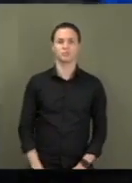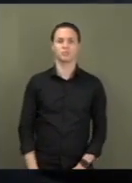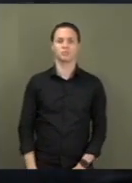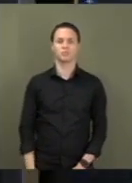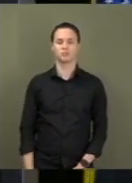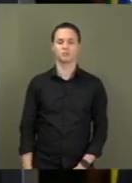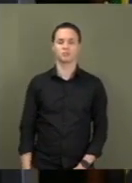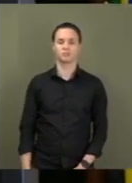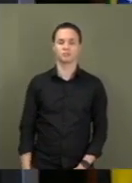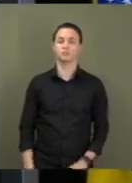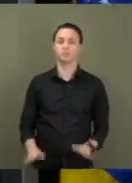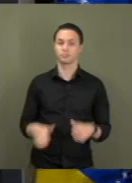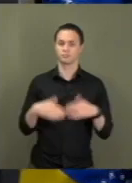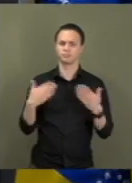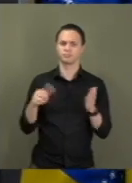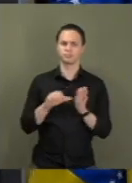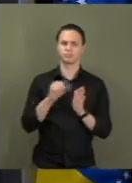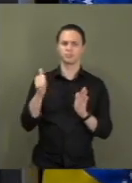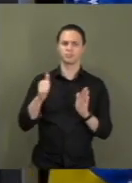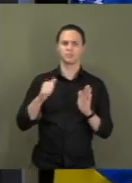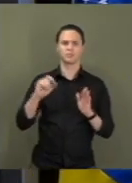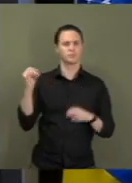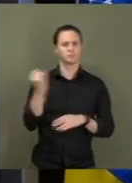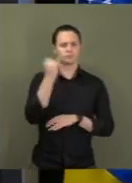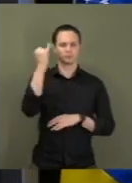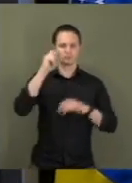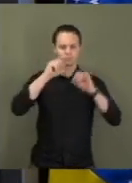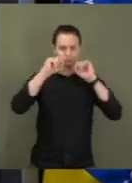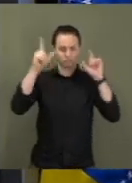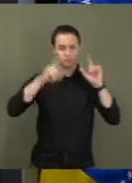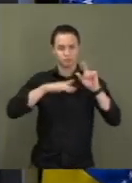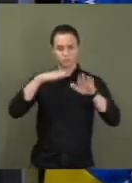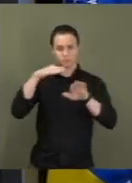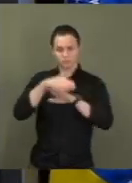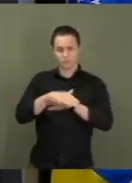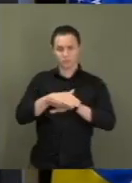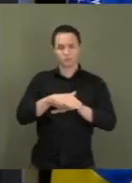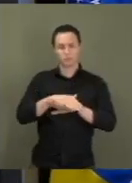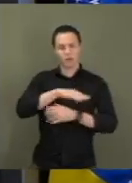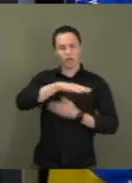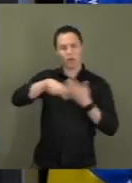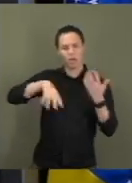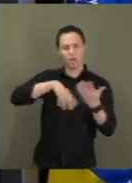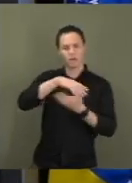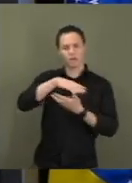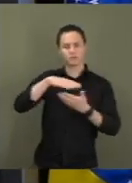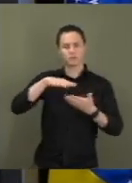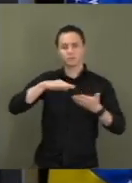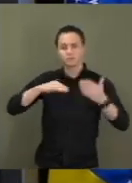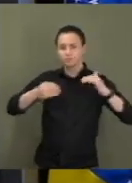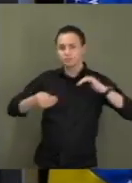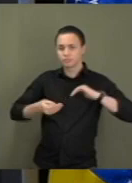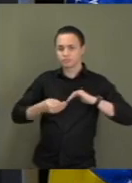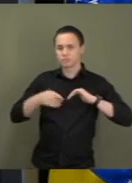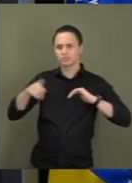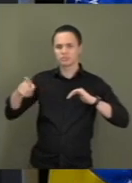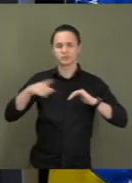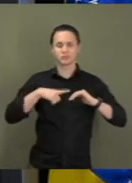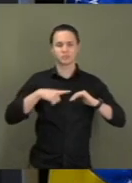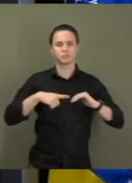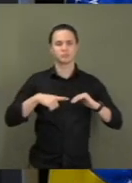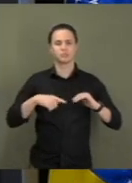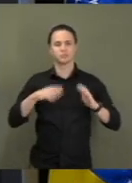Antes de mais nada, é importante salientar que as invasões e depredações ao Congresso Nacional, Palácio do